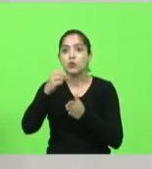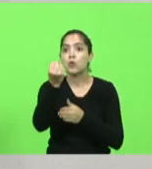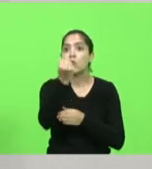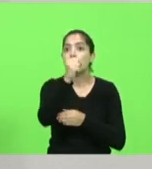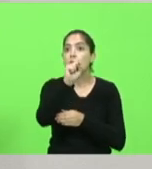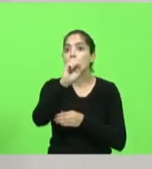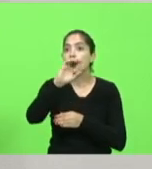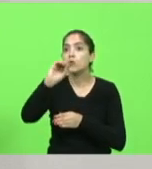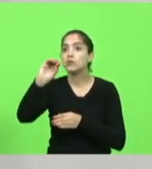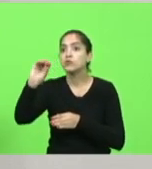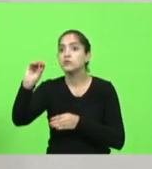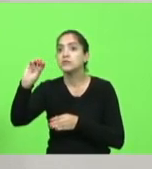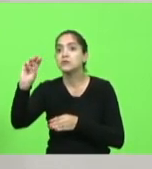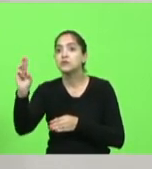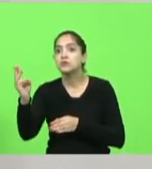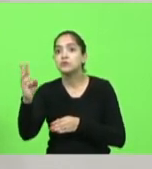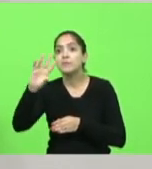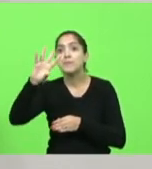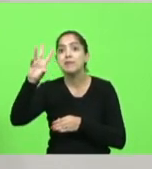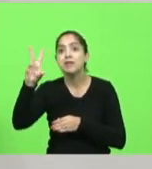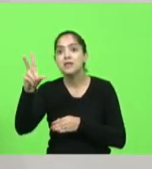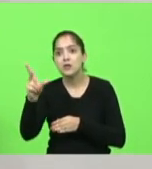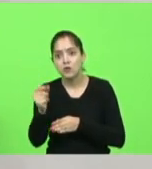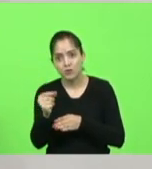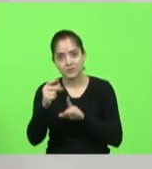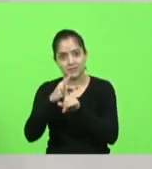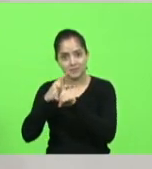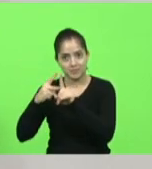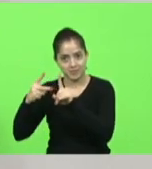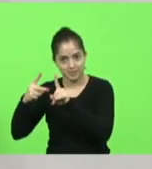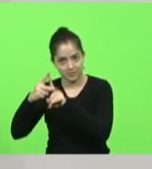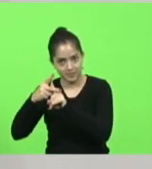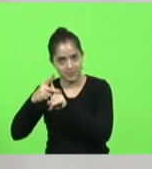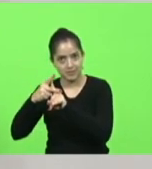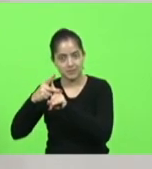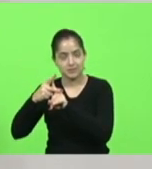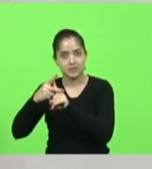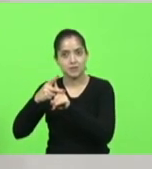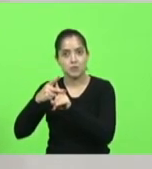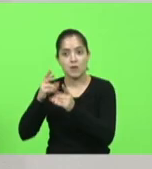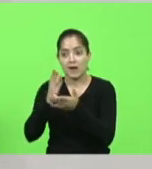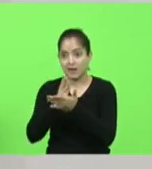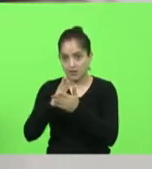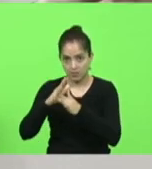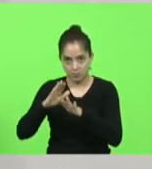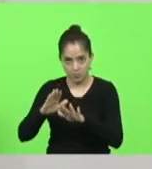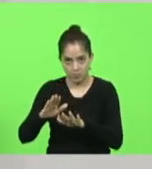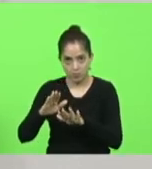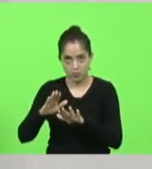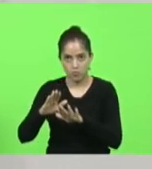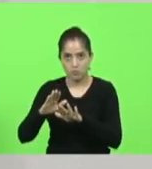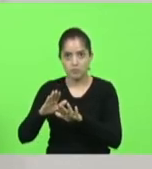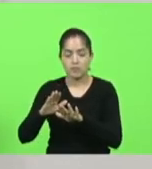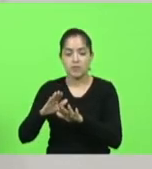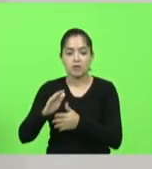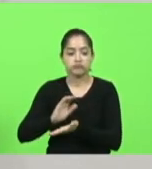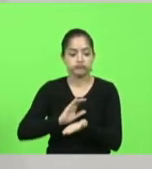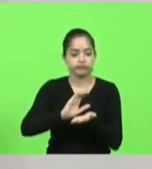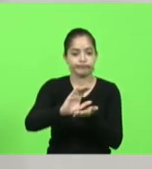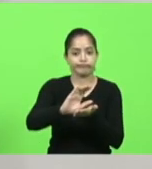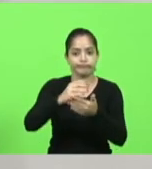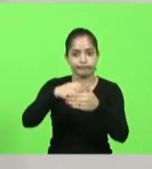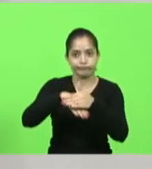da Previdência, acabou com o sistema de Previdência que tinha, jogou dinheiro para o caixa